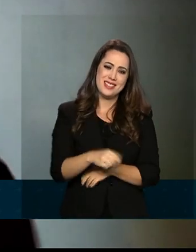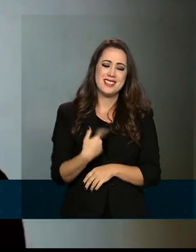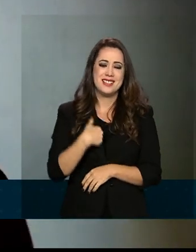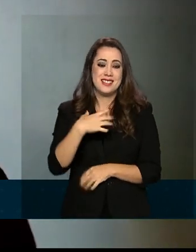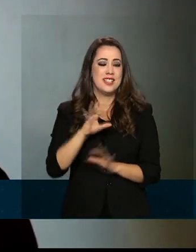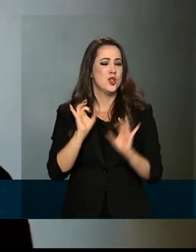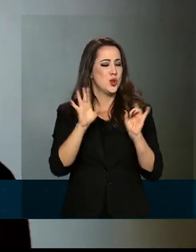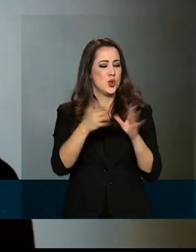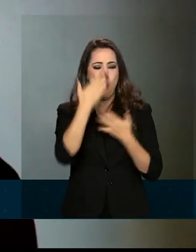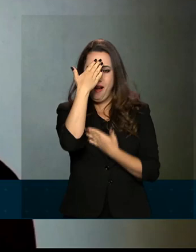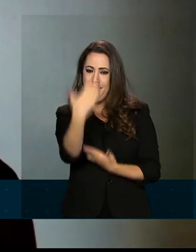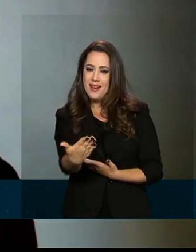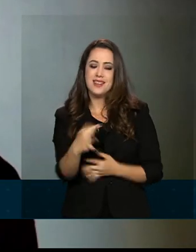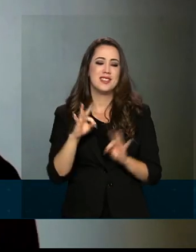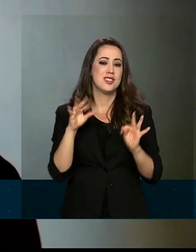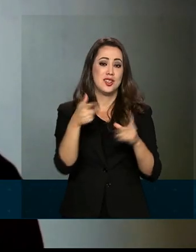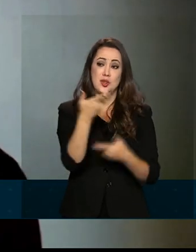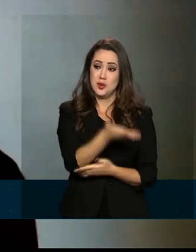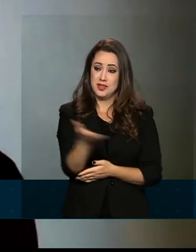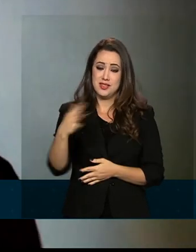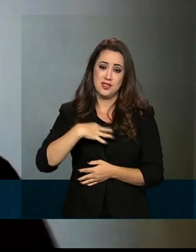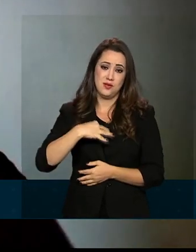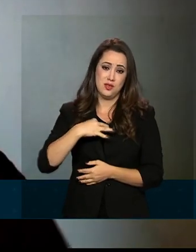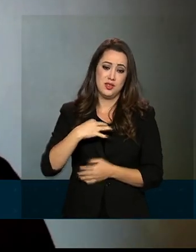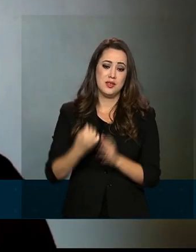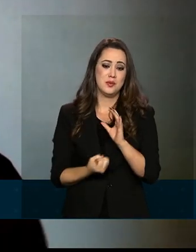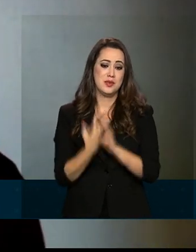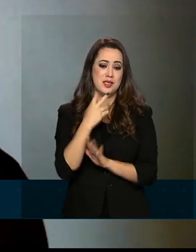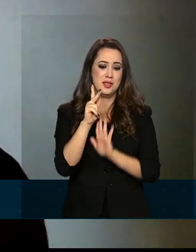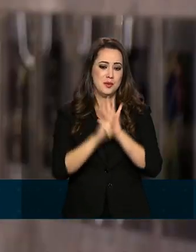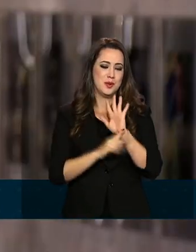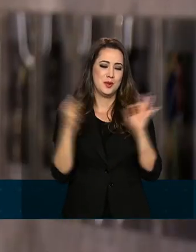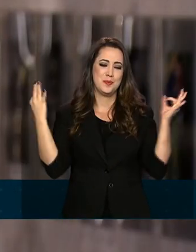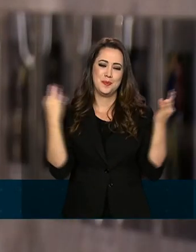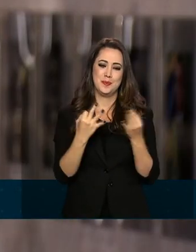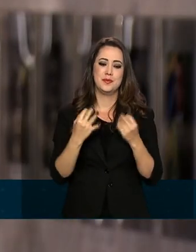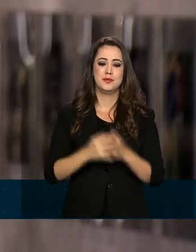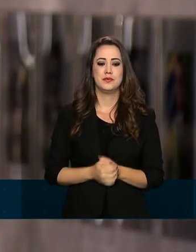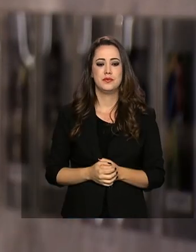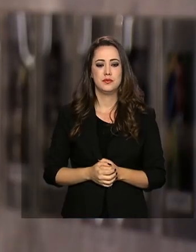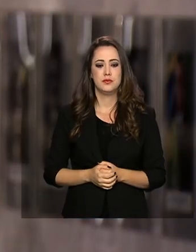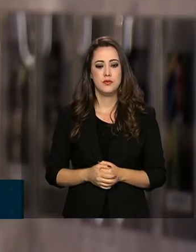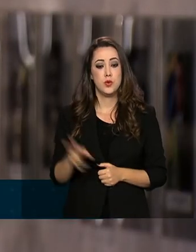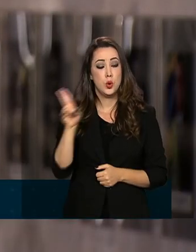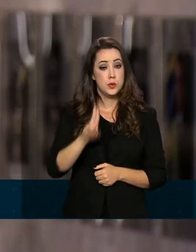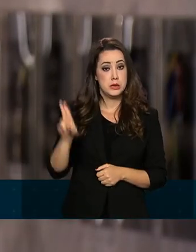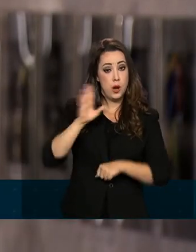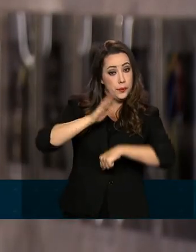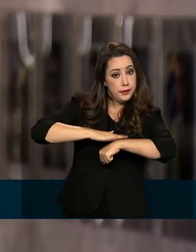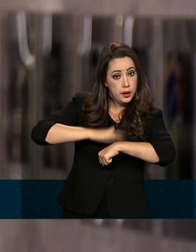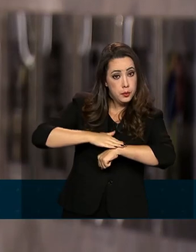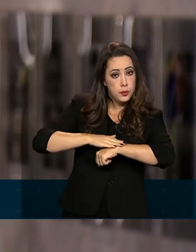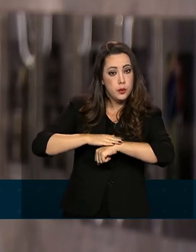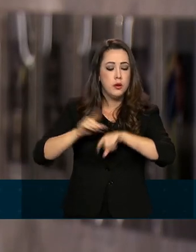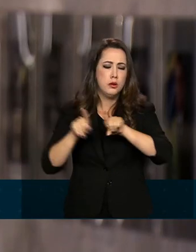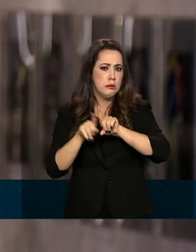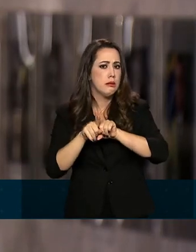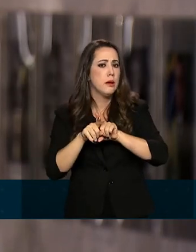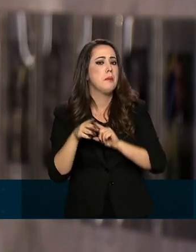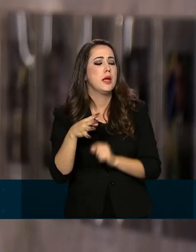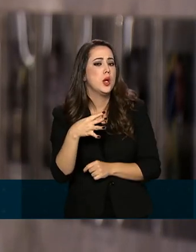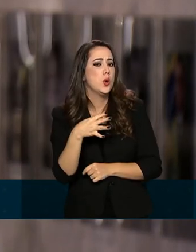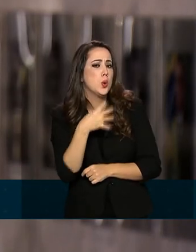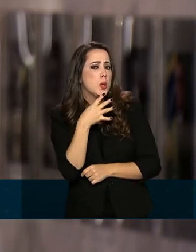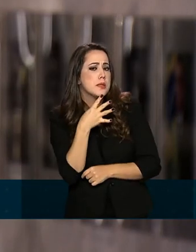realmente só tenho a agradecer a todos esses voluntários por criar esse projeto tão lindo. Usar o tempo e o conhecimento a favor do